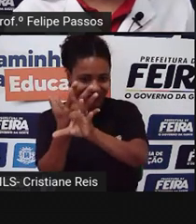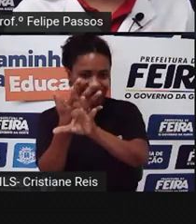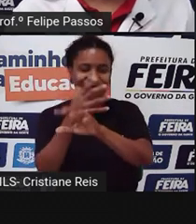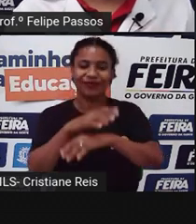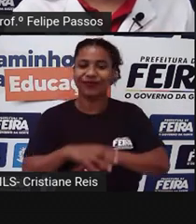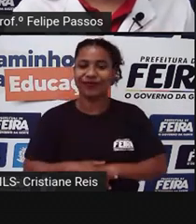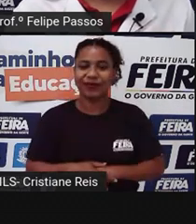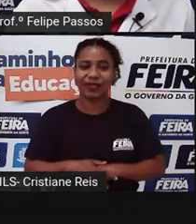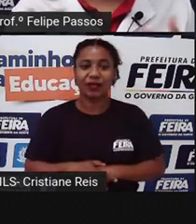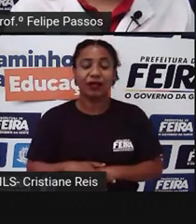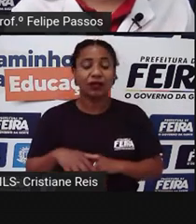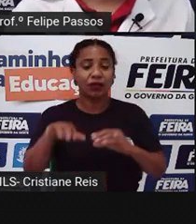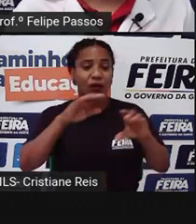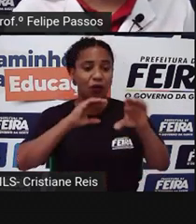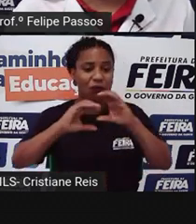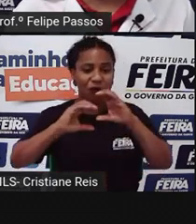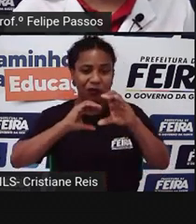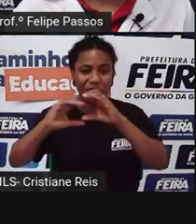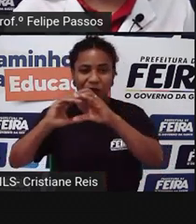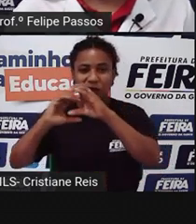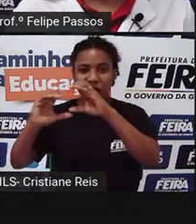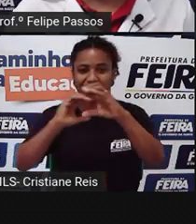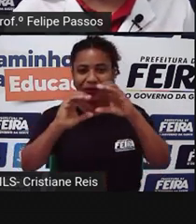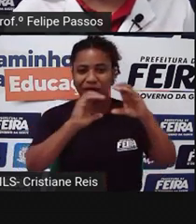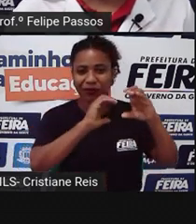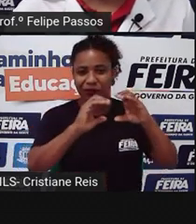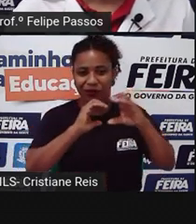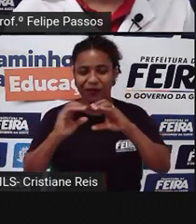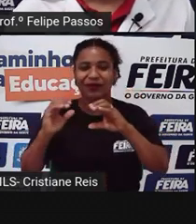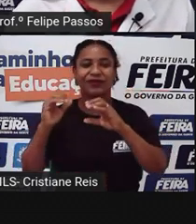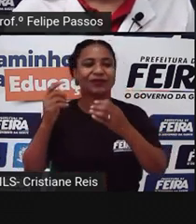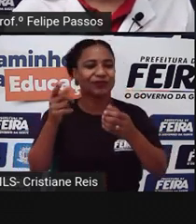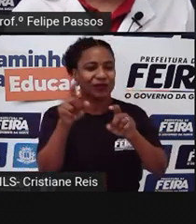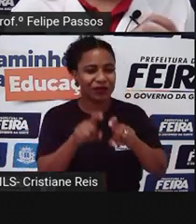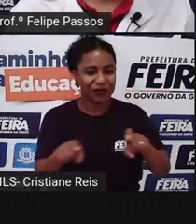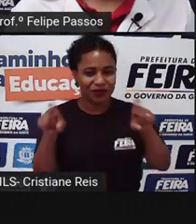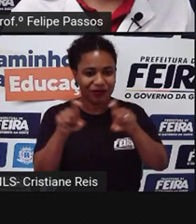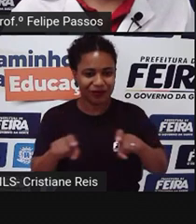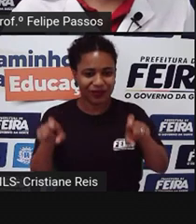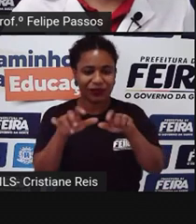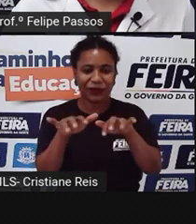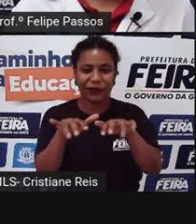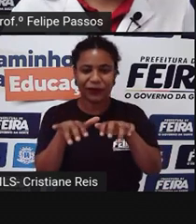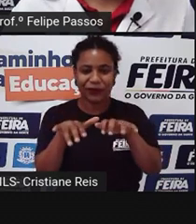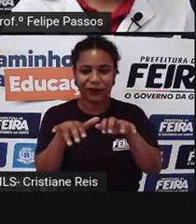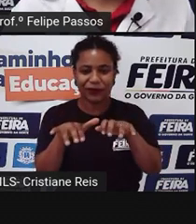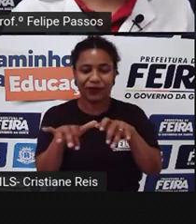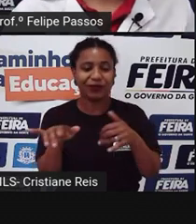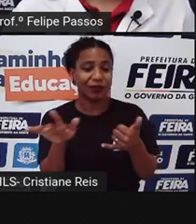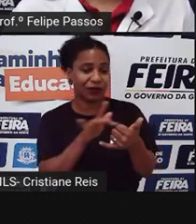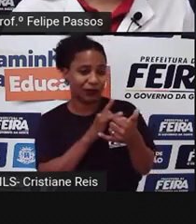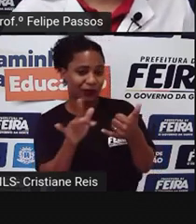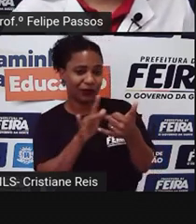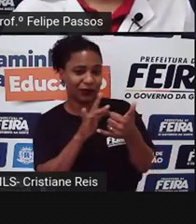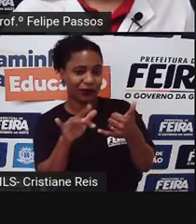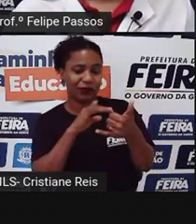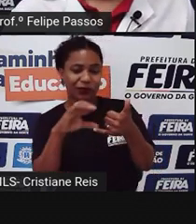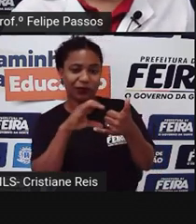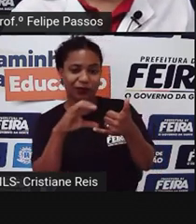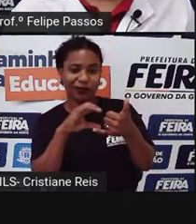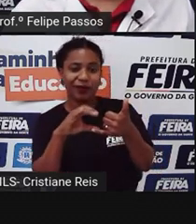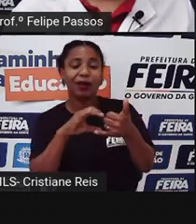comunicação já estava muito dependente de computador e de celular. Com a pandemia isso se intensificou mais ainda.